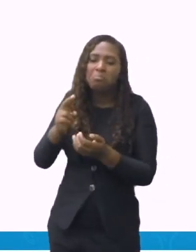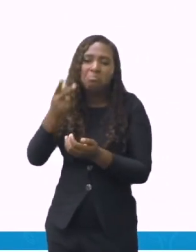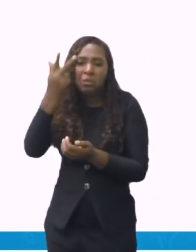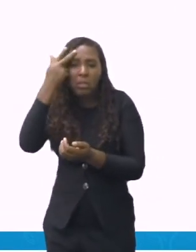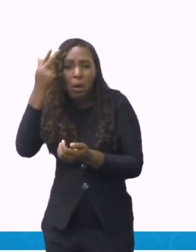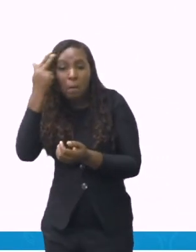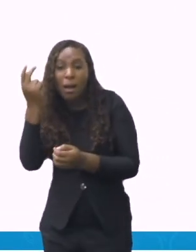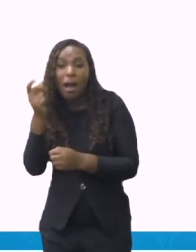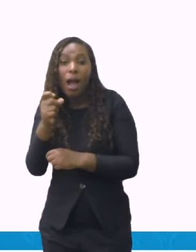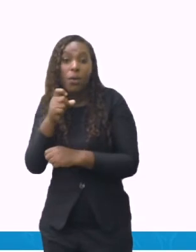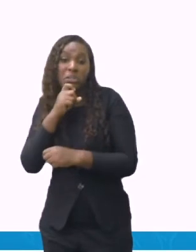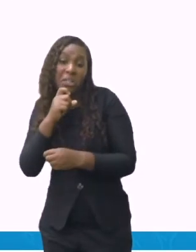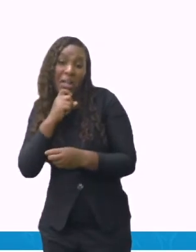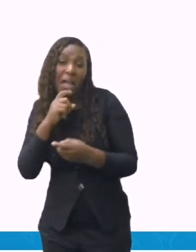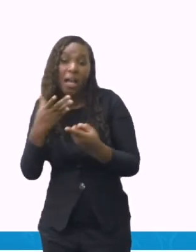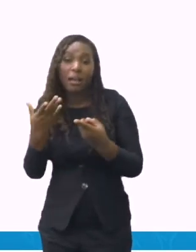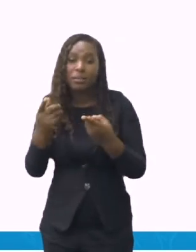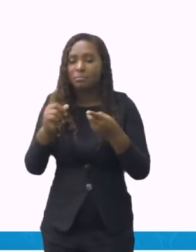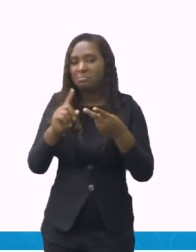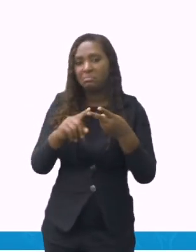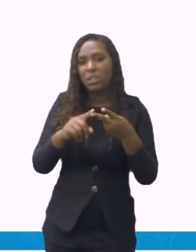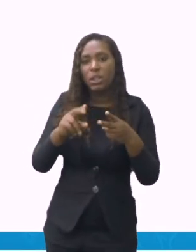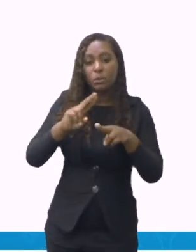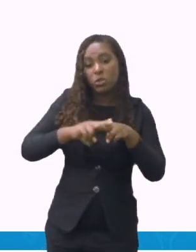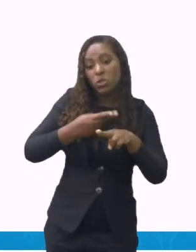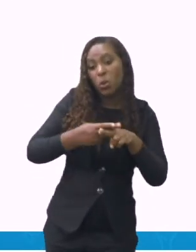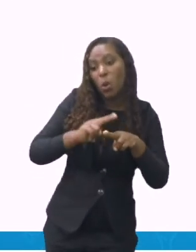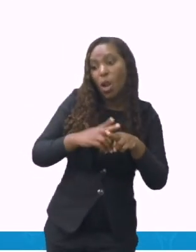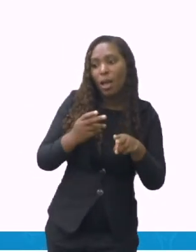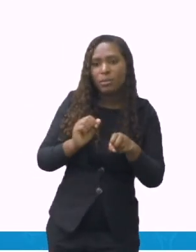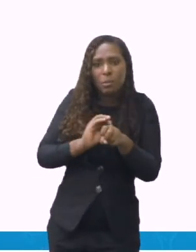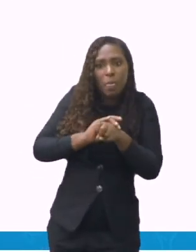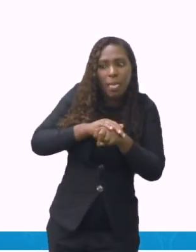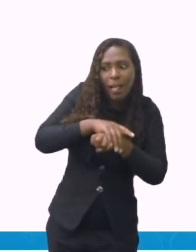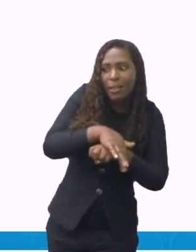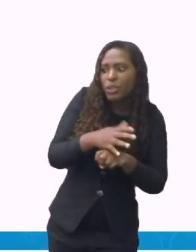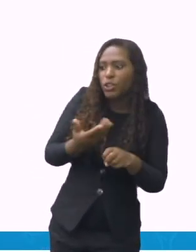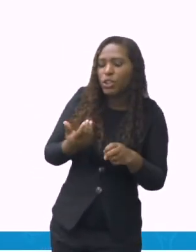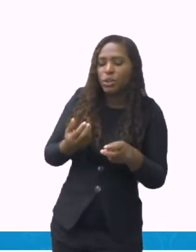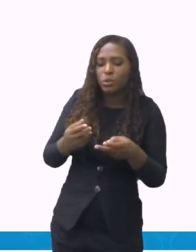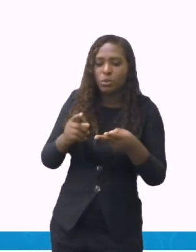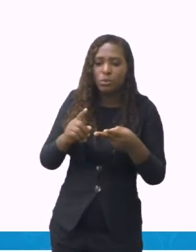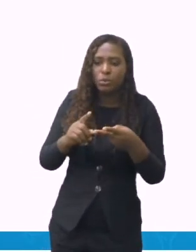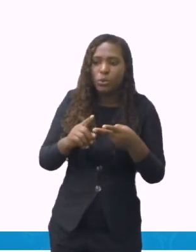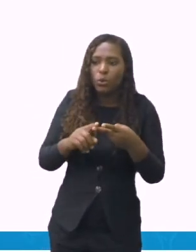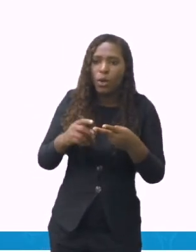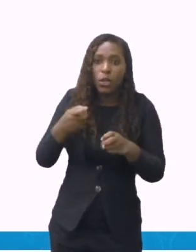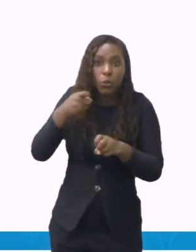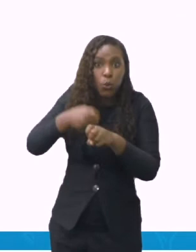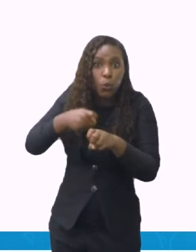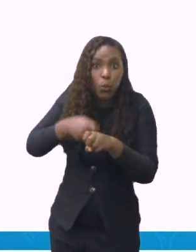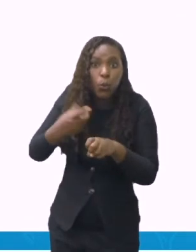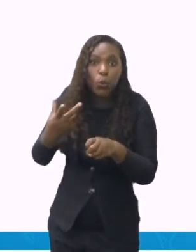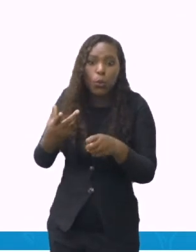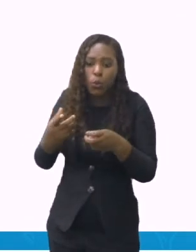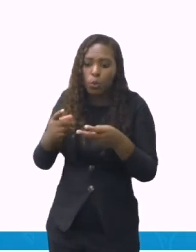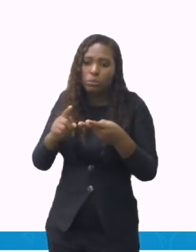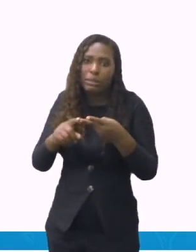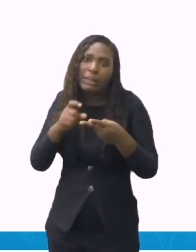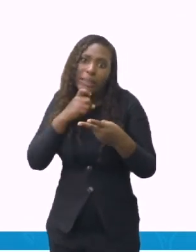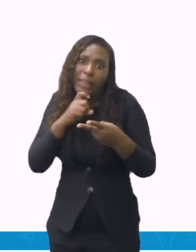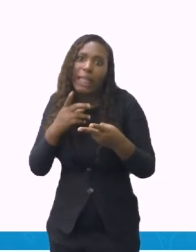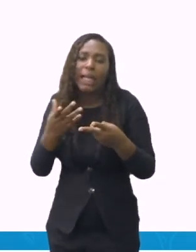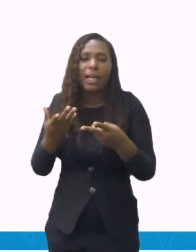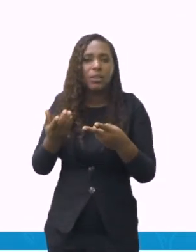escrevi um modo de preparo para vocês. Eu vou ler com calma e nós vamos acompanhar, tá bom? Em uma